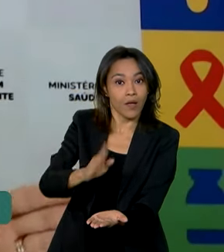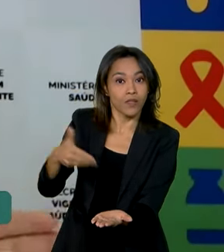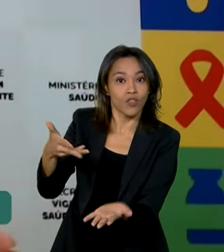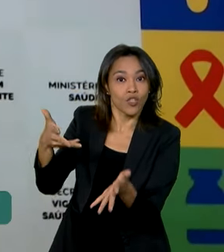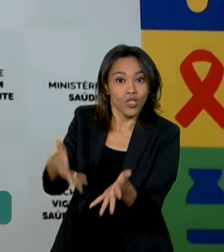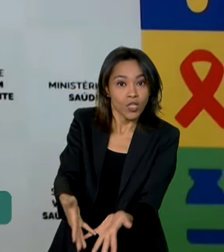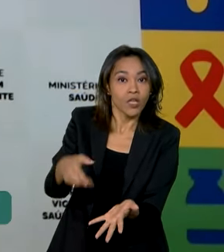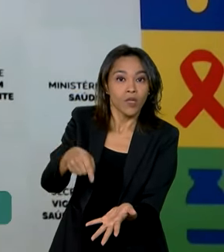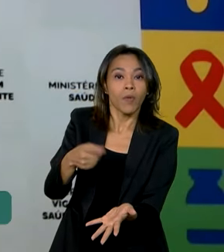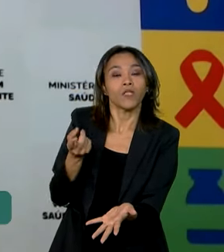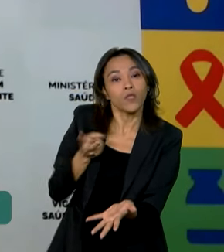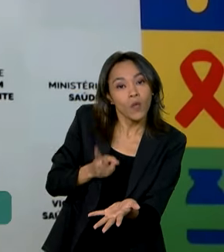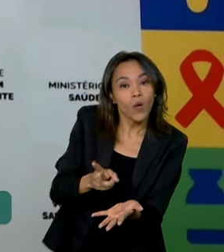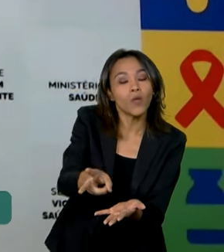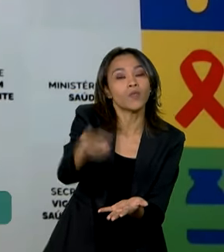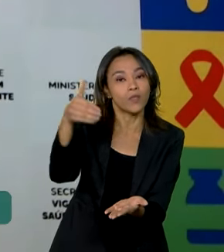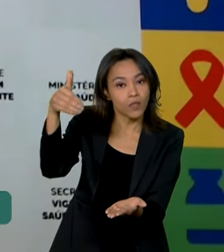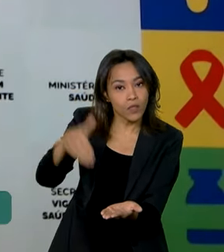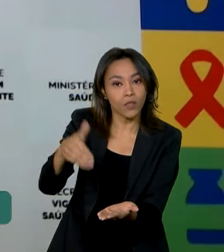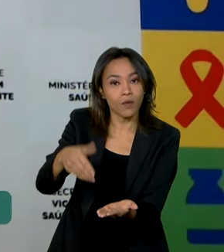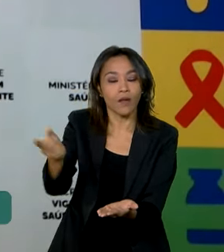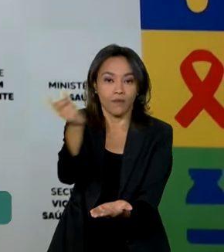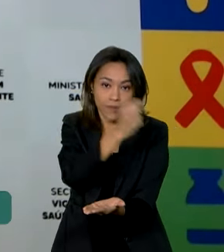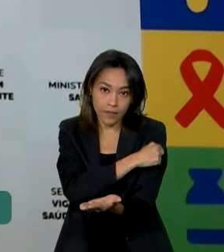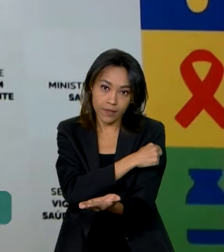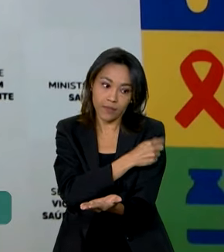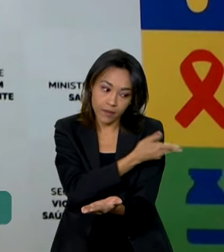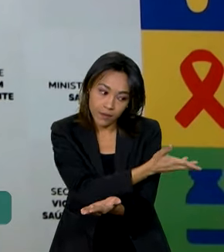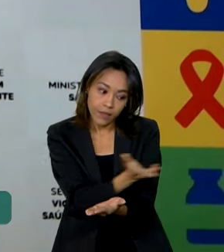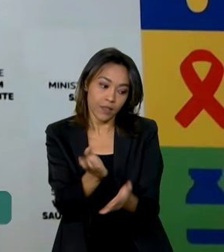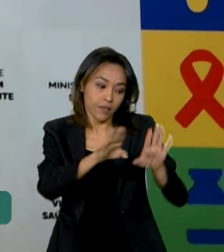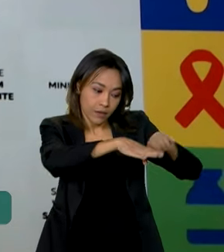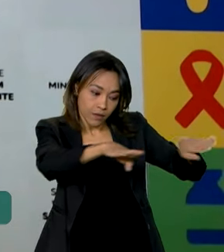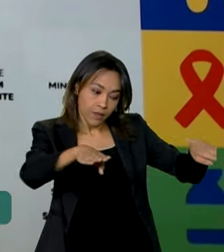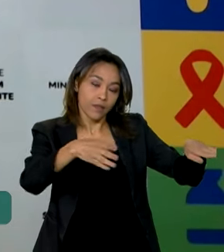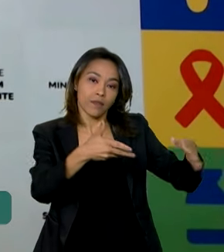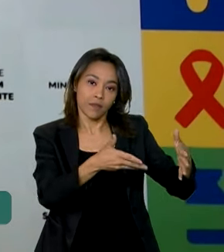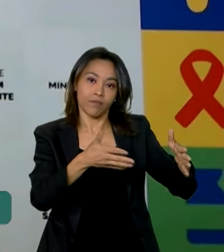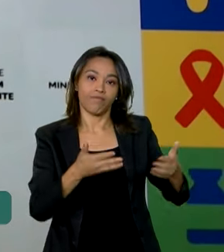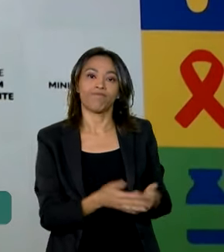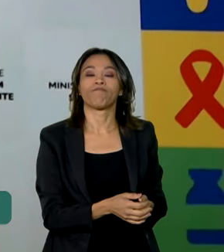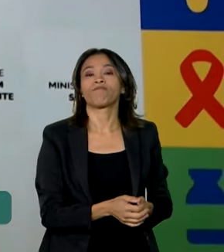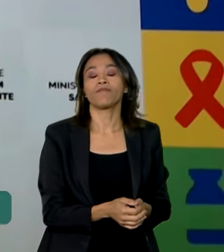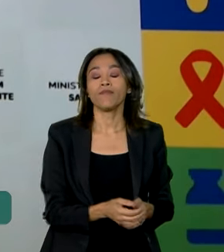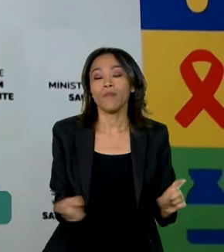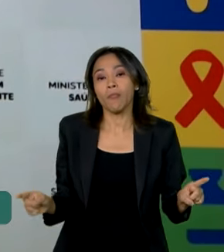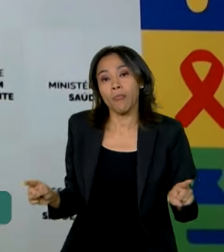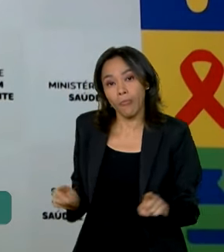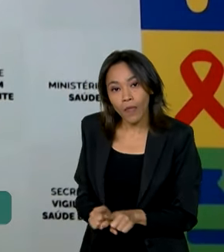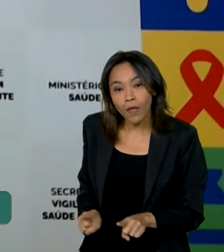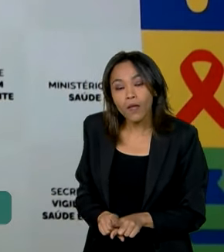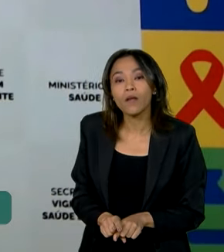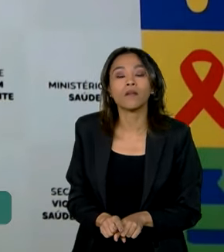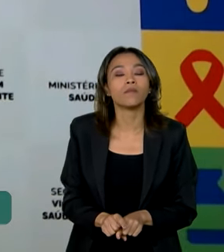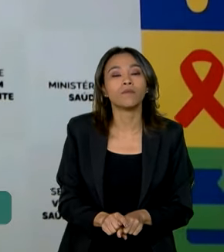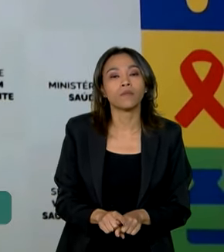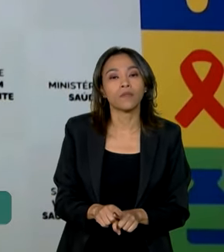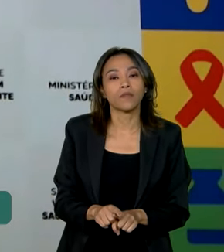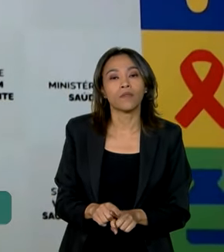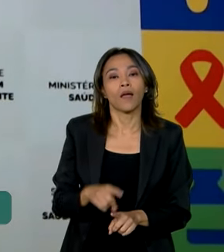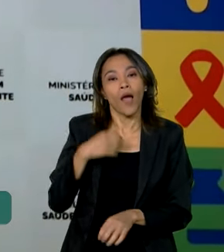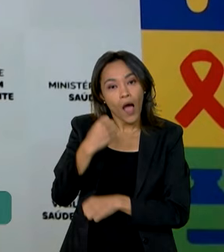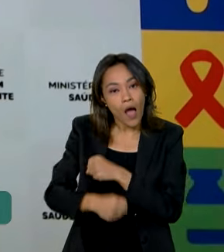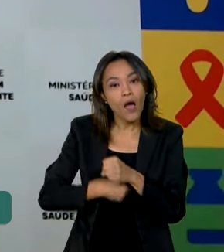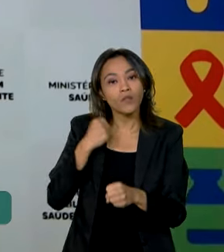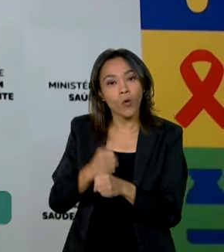possa dar continuidade à vacinação desse público infantil. Além disso, anualmente agora,